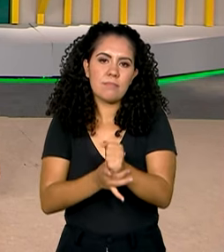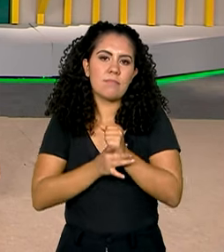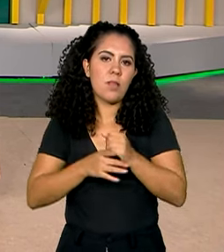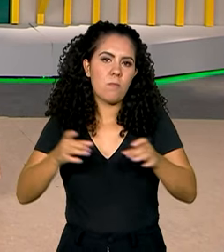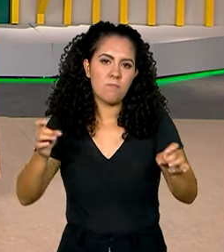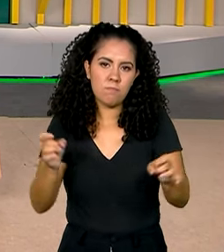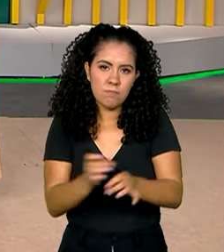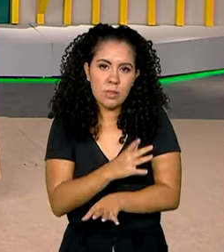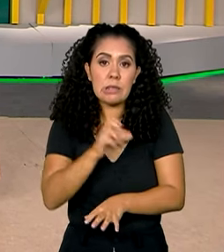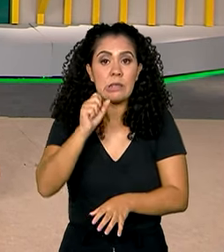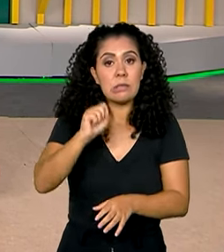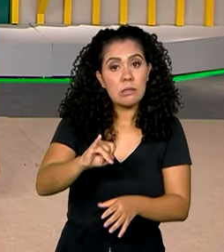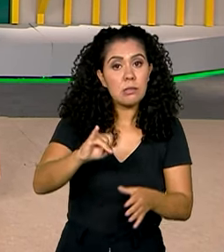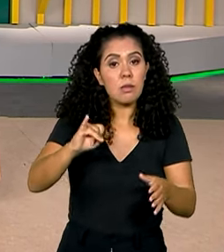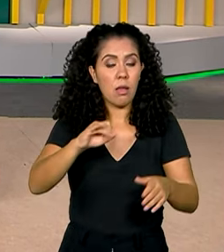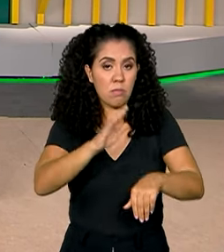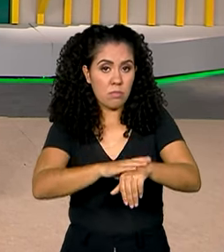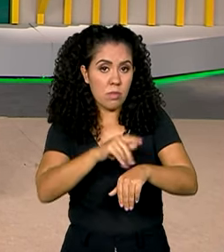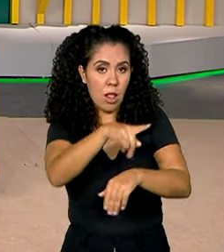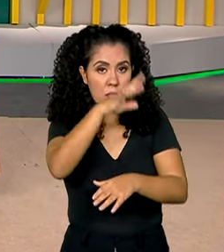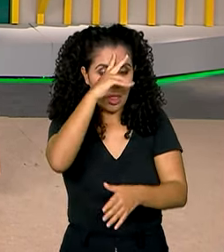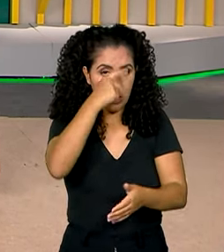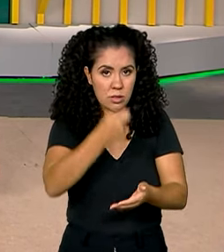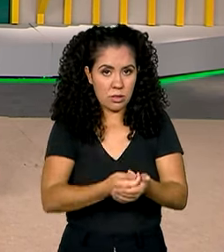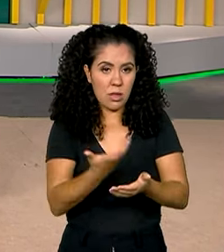caso ou quando ela decida deixar o local.